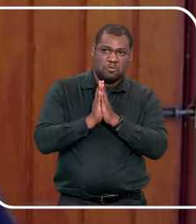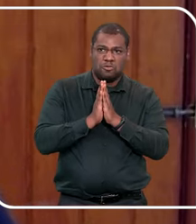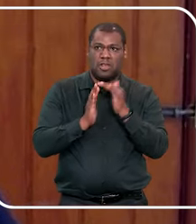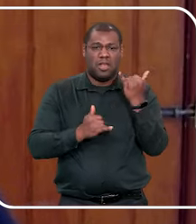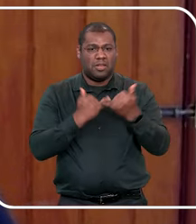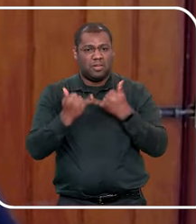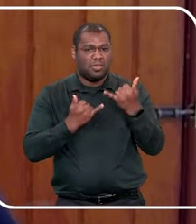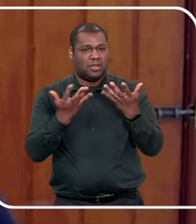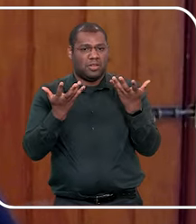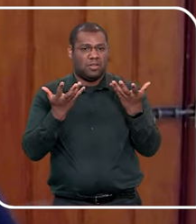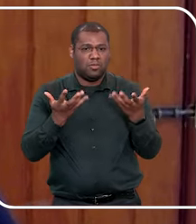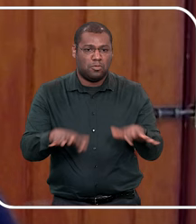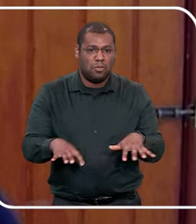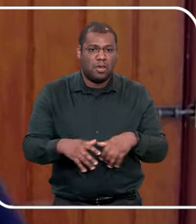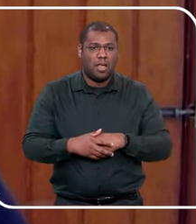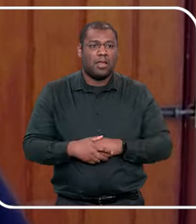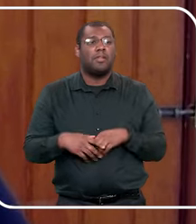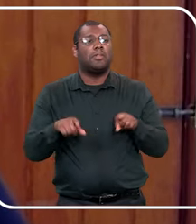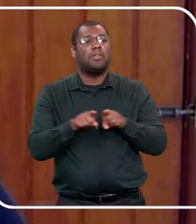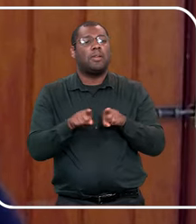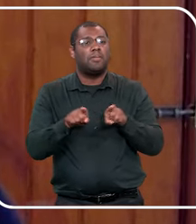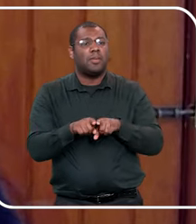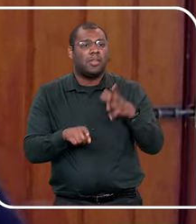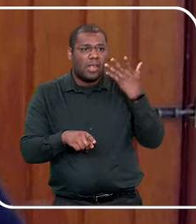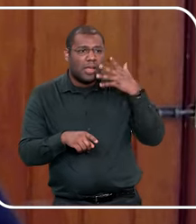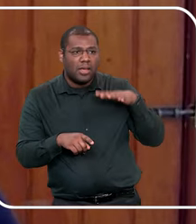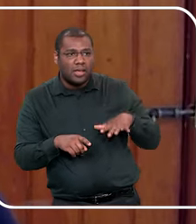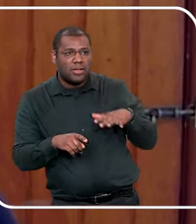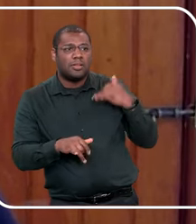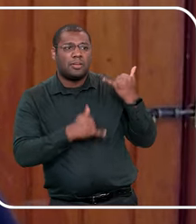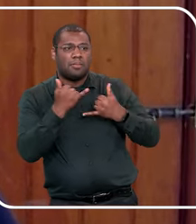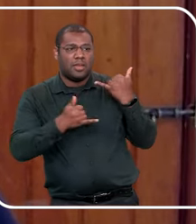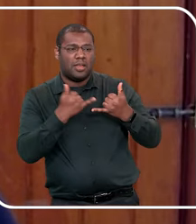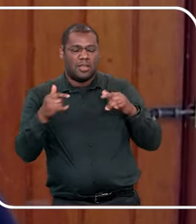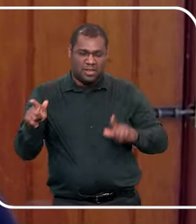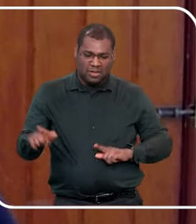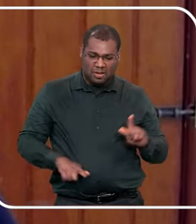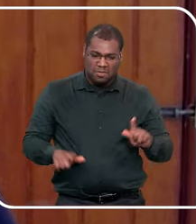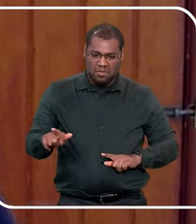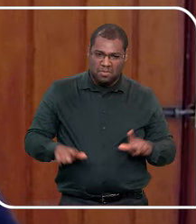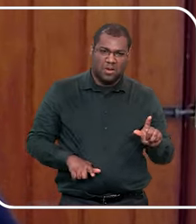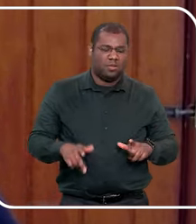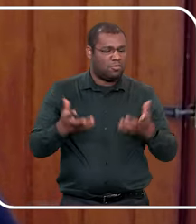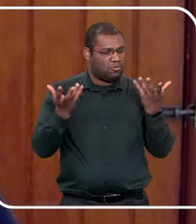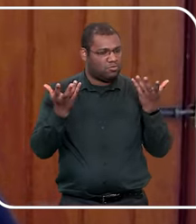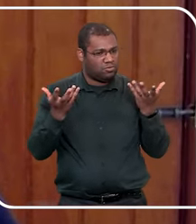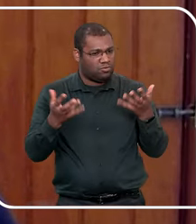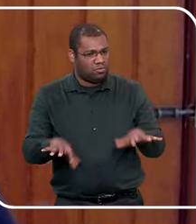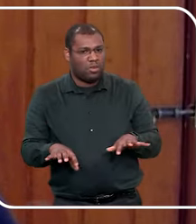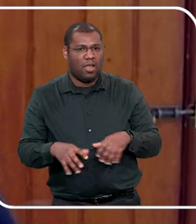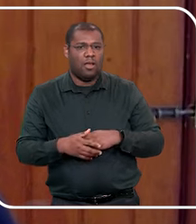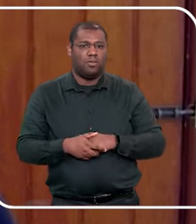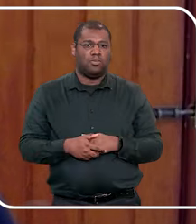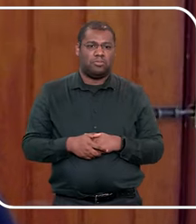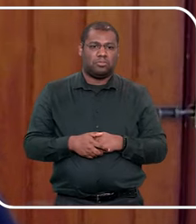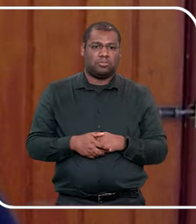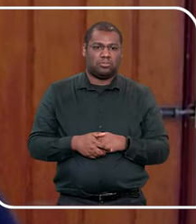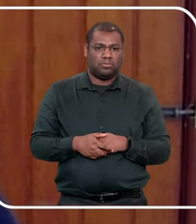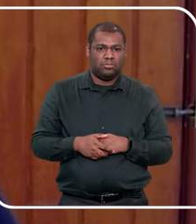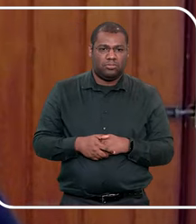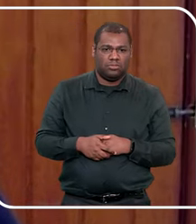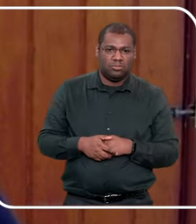que a mãe tá atrás de diagnóstico, e que não brinca mais com os primos, que só fica quieta no canto, aí um